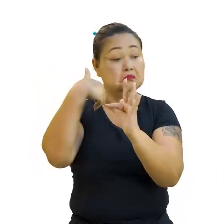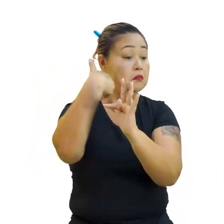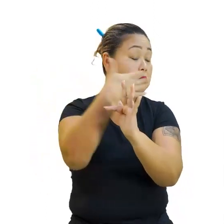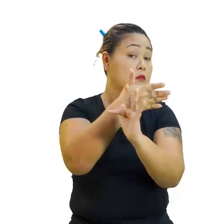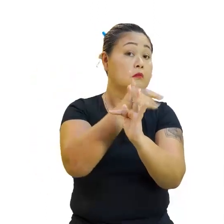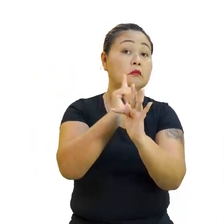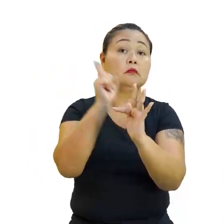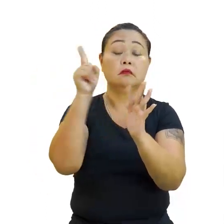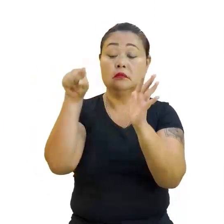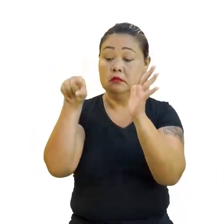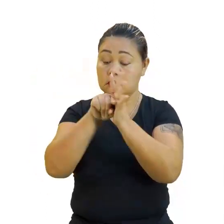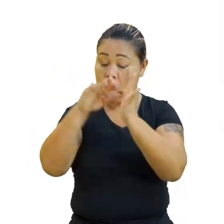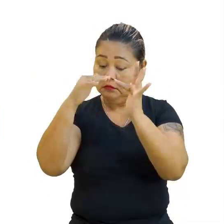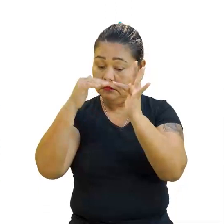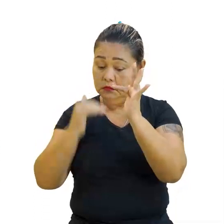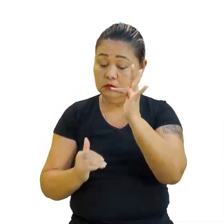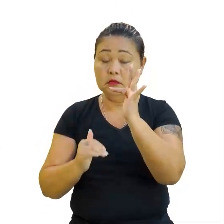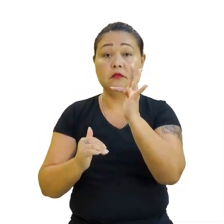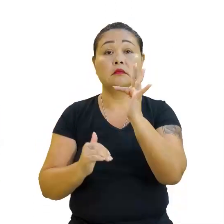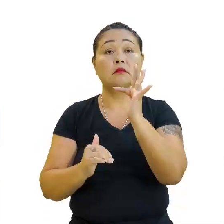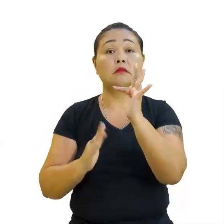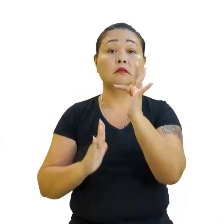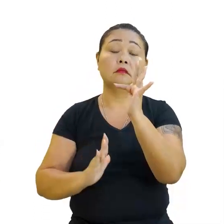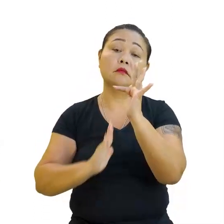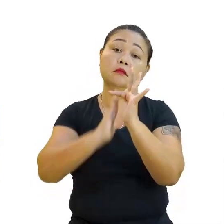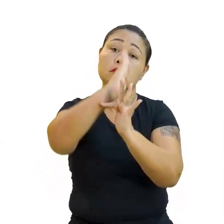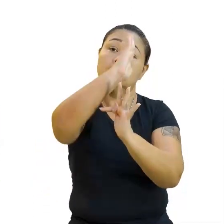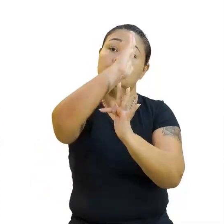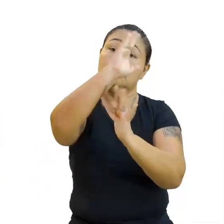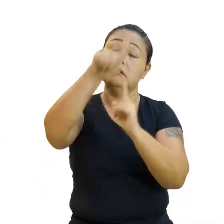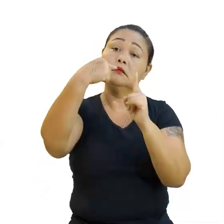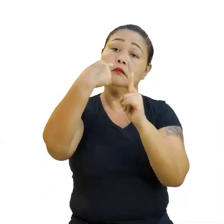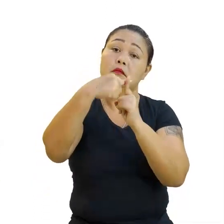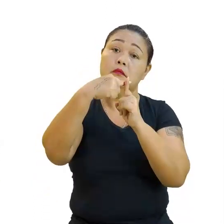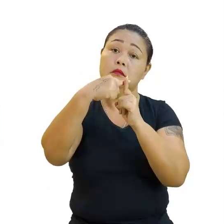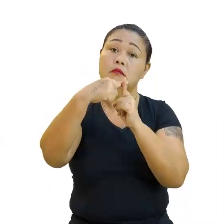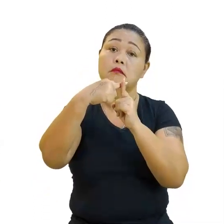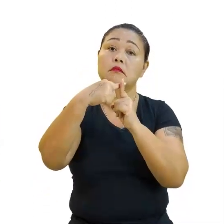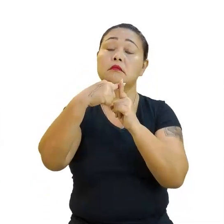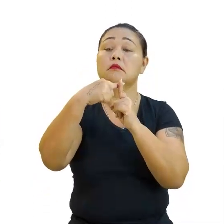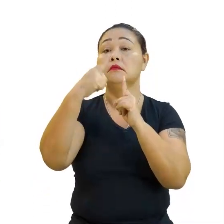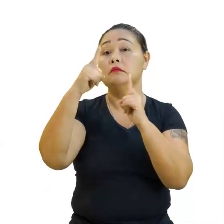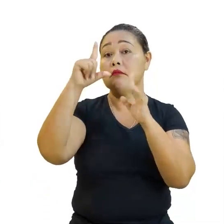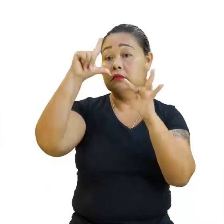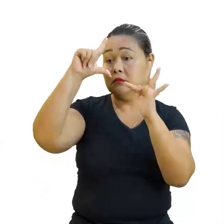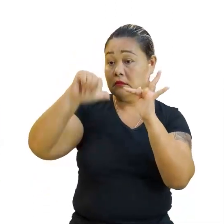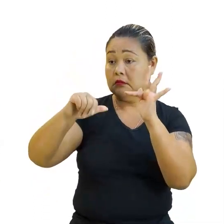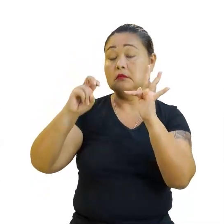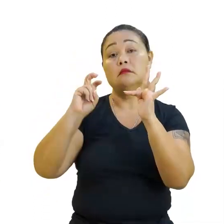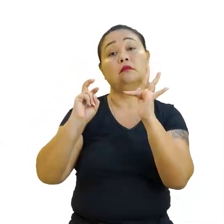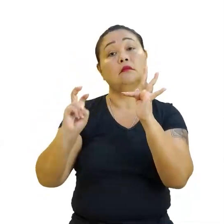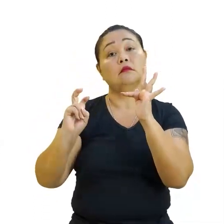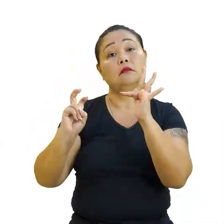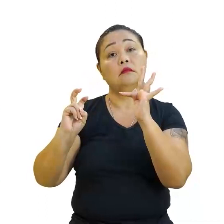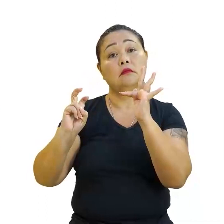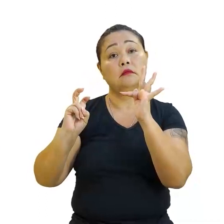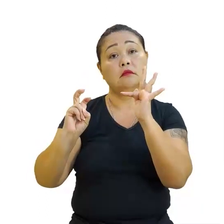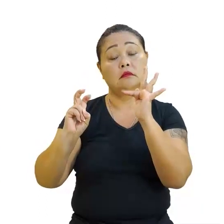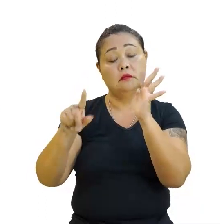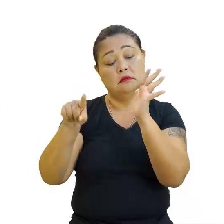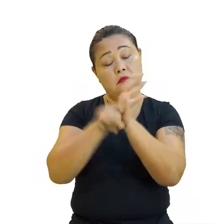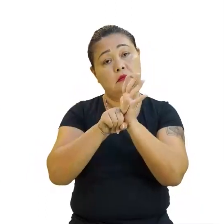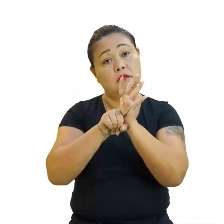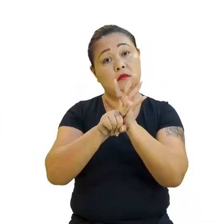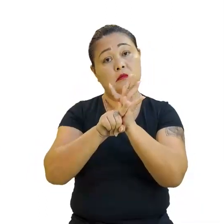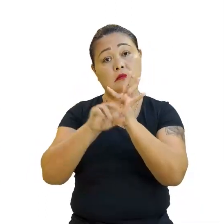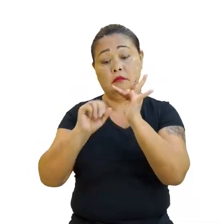Negativo, abaixo. Isso. acima positiva é os valores menores que 5 e negativa são